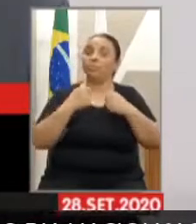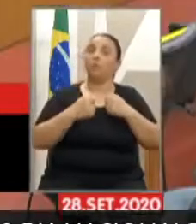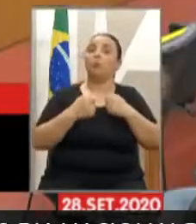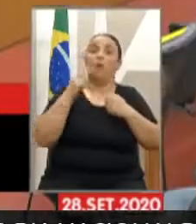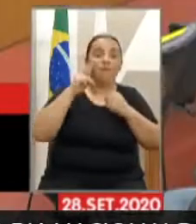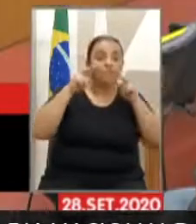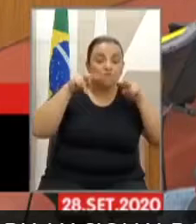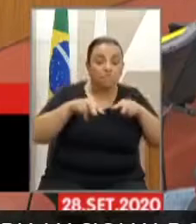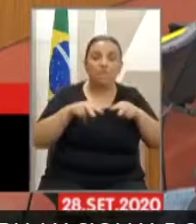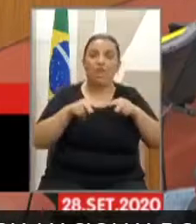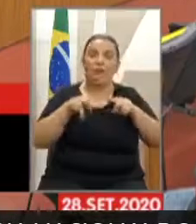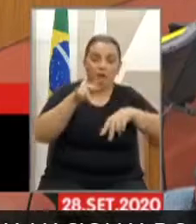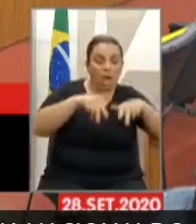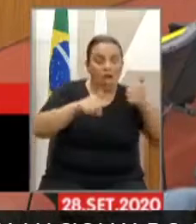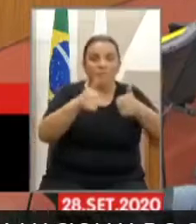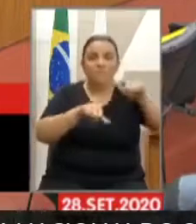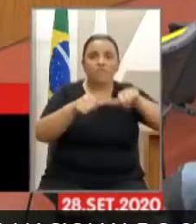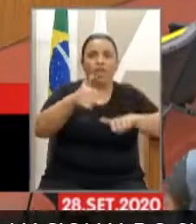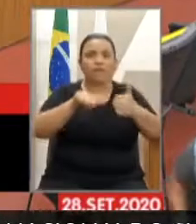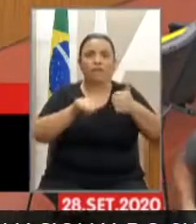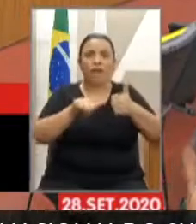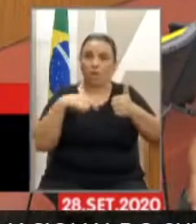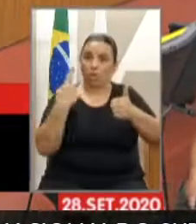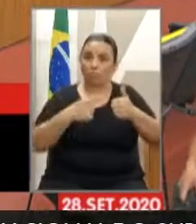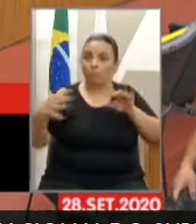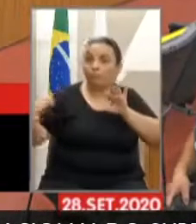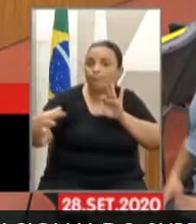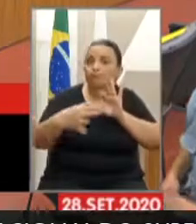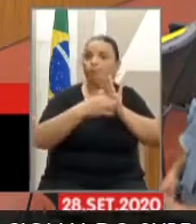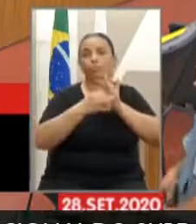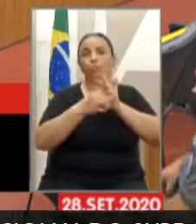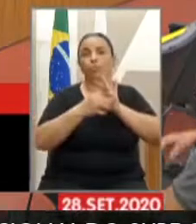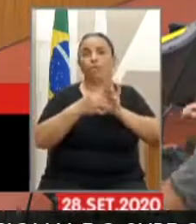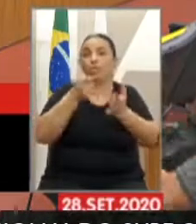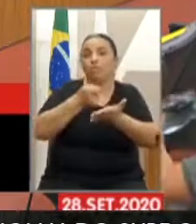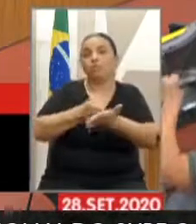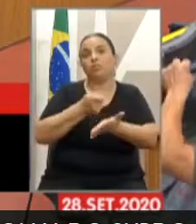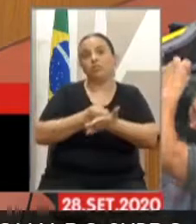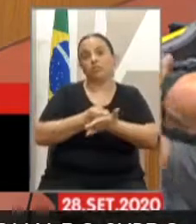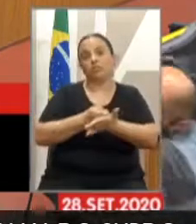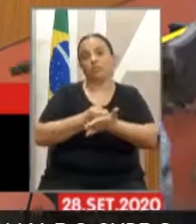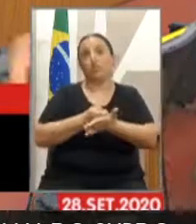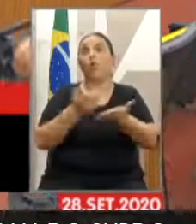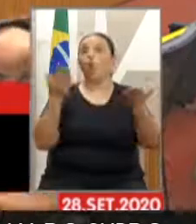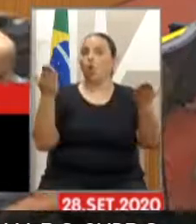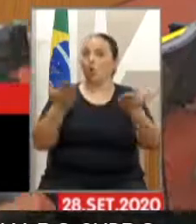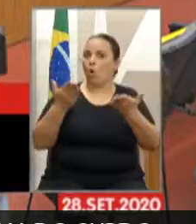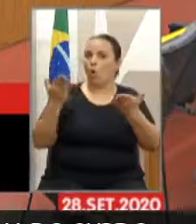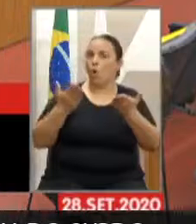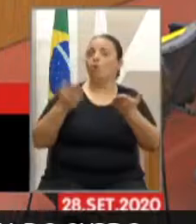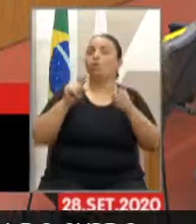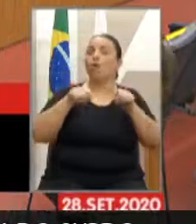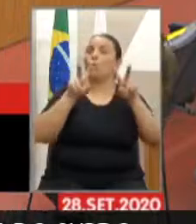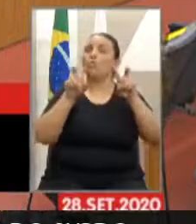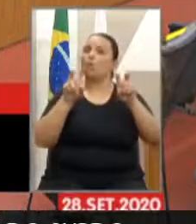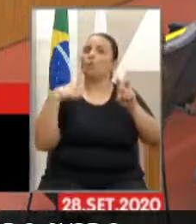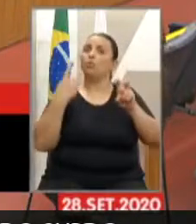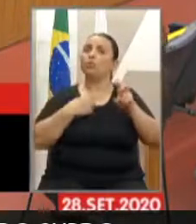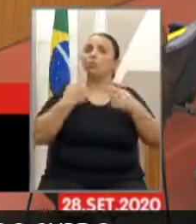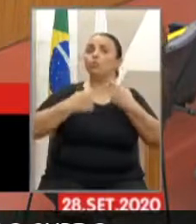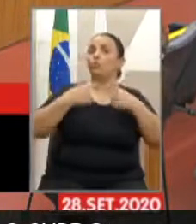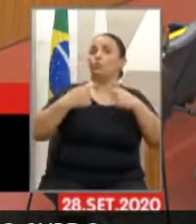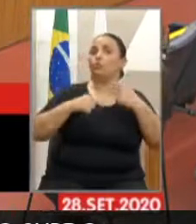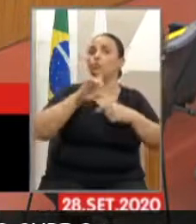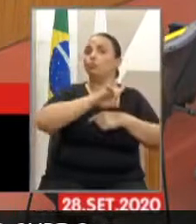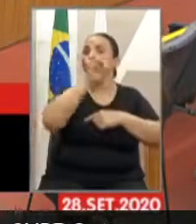unir e cobrar, sim. Aqui é uma pauta, é uma comemoração no dia 26, o Dia dos Surdos, mas temos